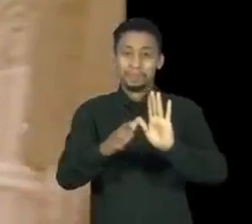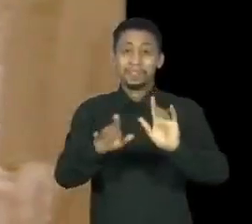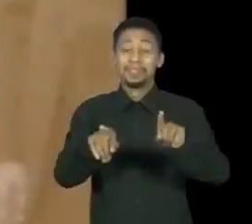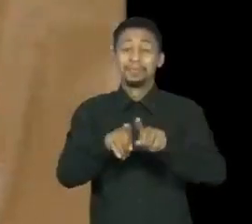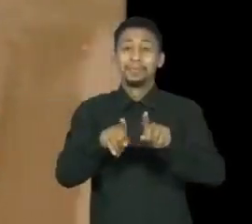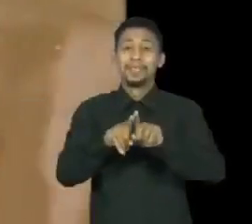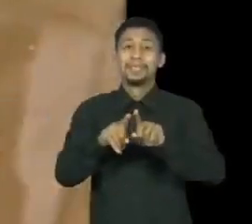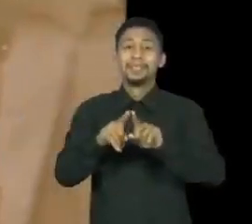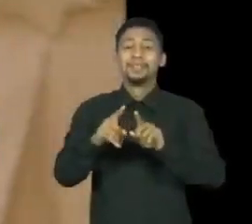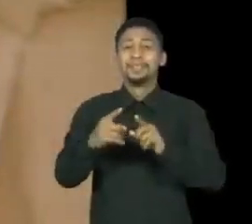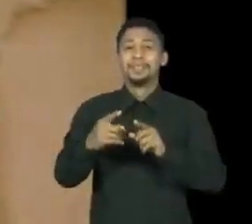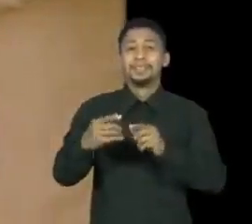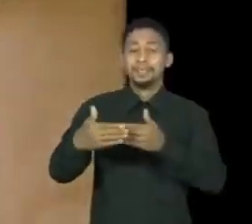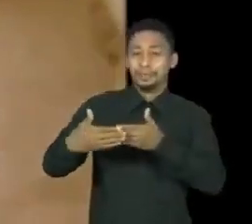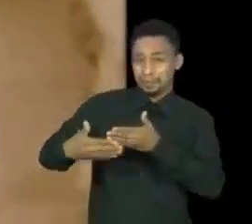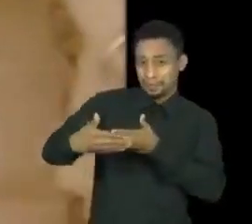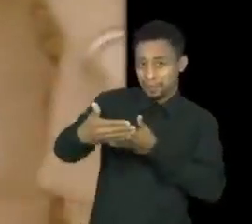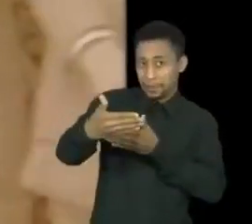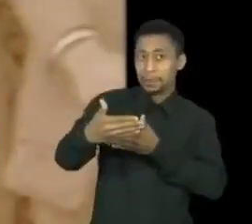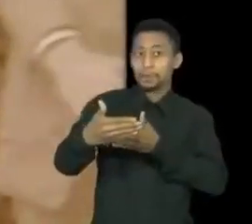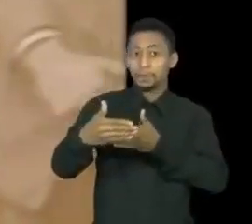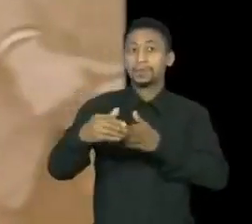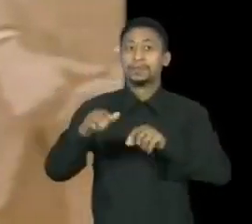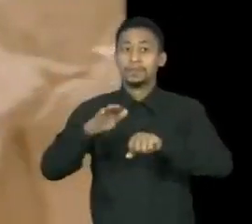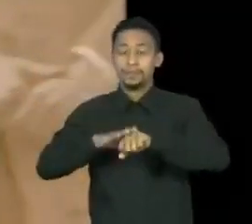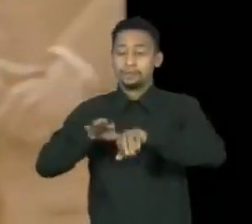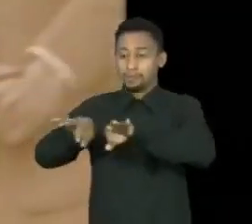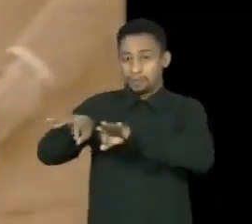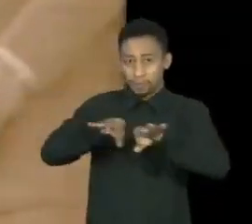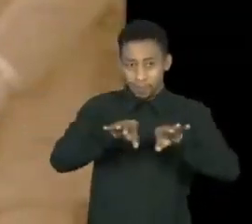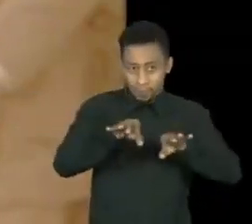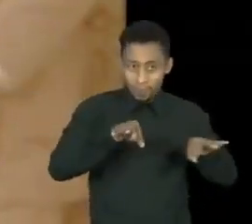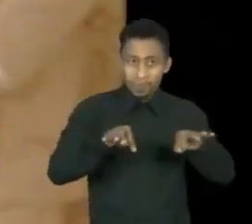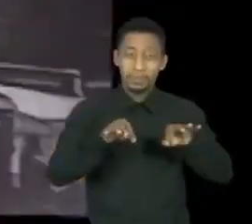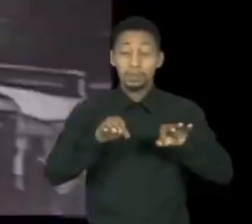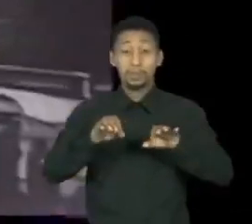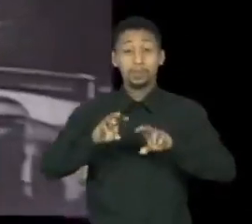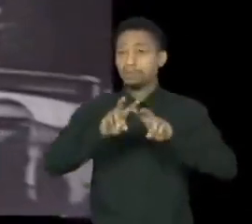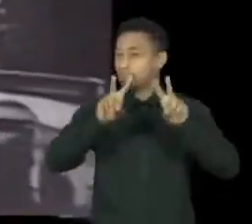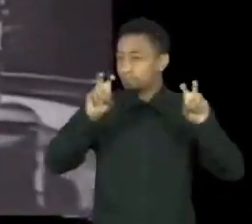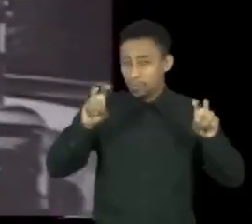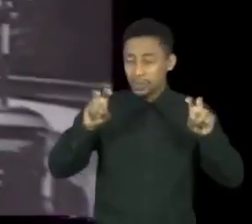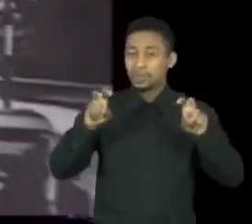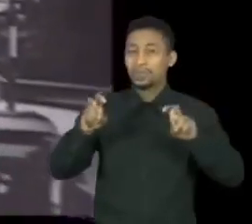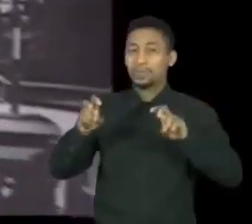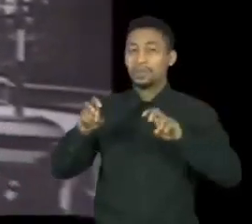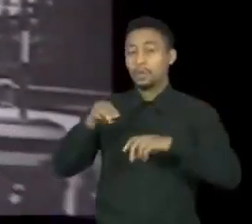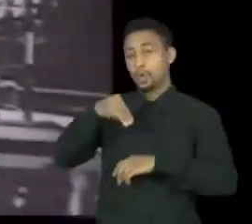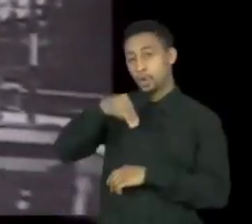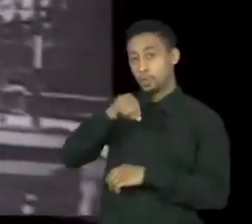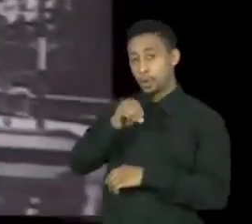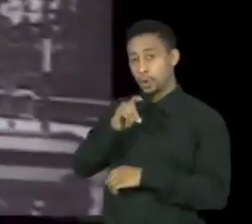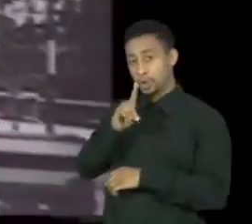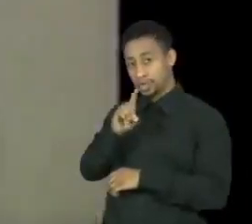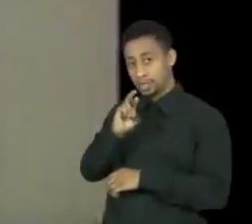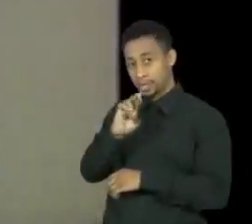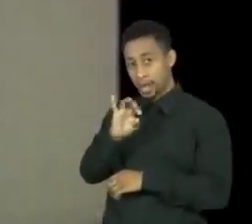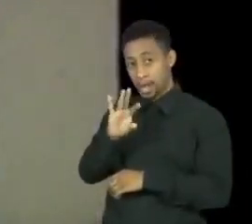que a gente abre uma exposição curada por Aracia Amaral e Regina Teixeira de Barros, chamada Moderno Onde, Moderno Quando, que vai